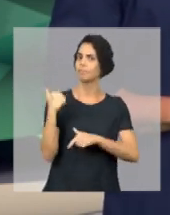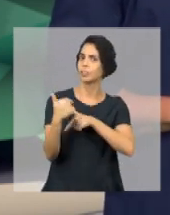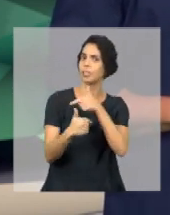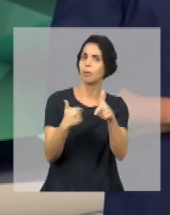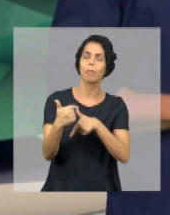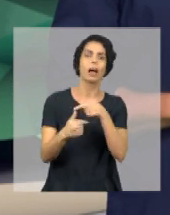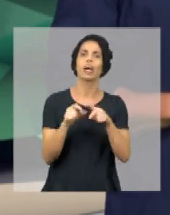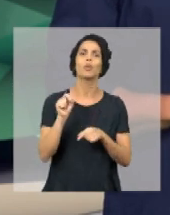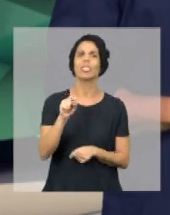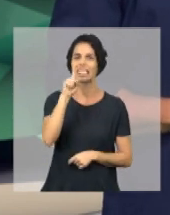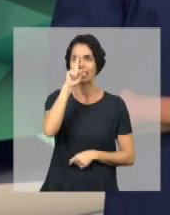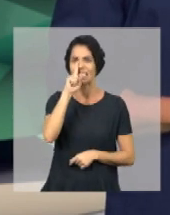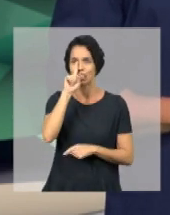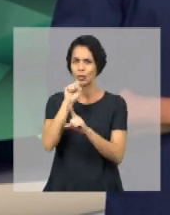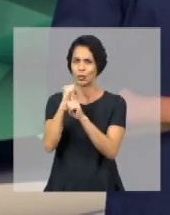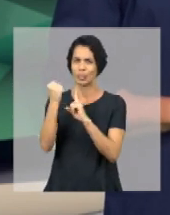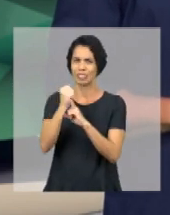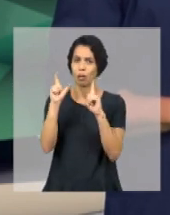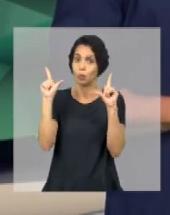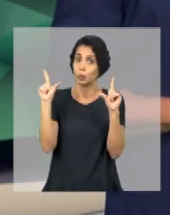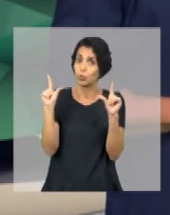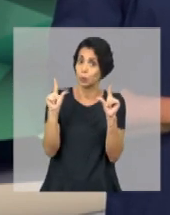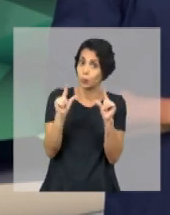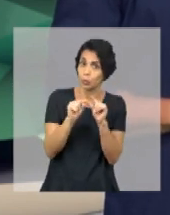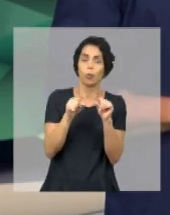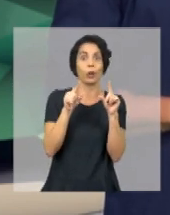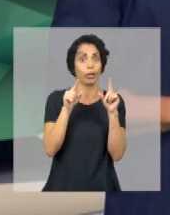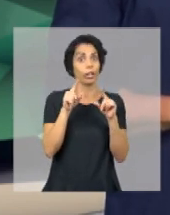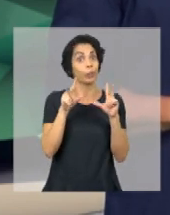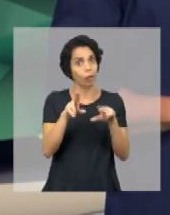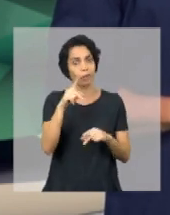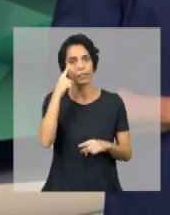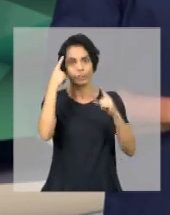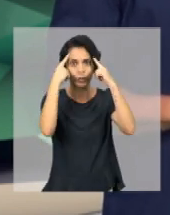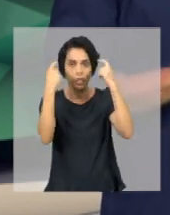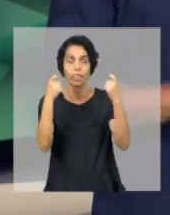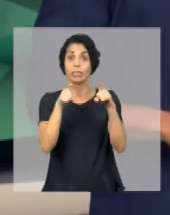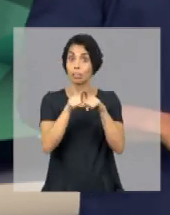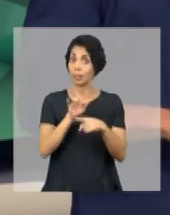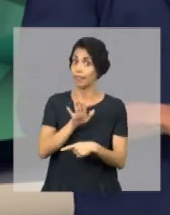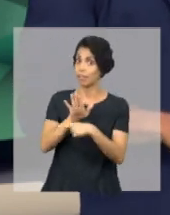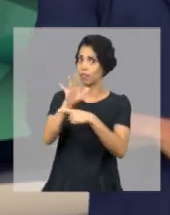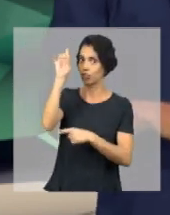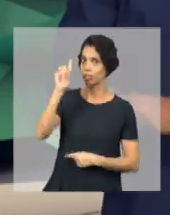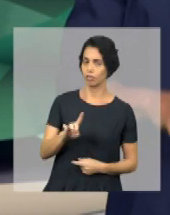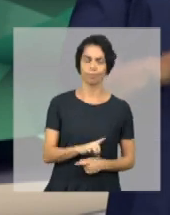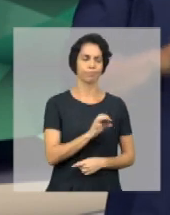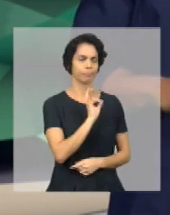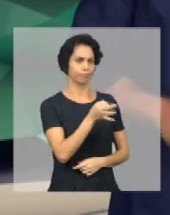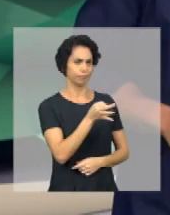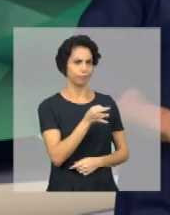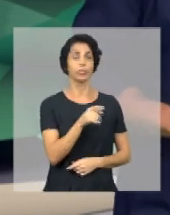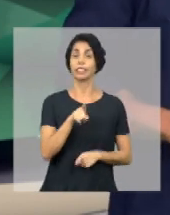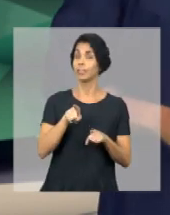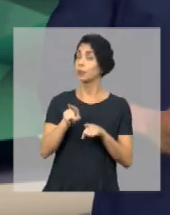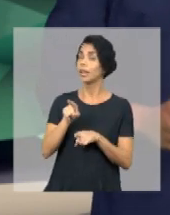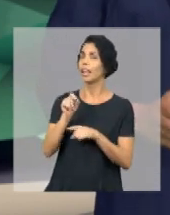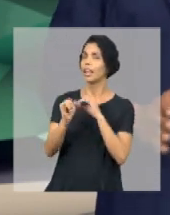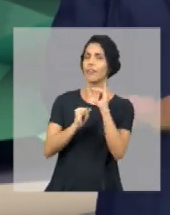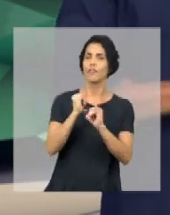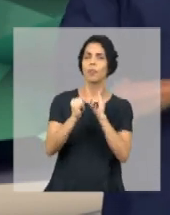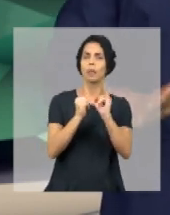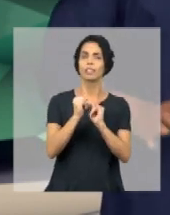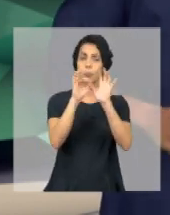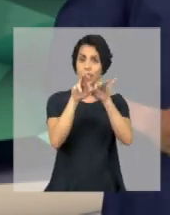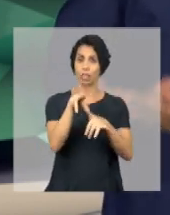os riscos sociais, como as situações de violência e defender direitos. É isso aí. E é com as informações do Cadastro